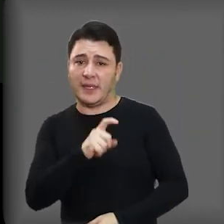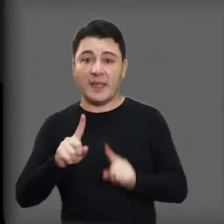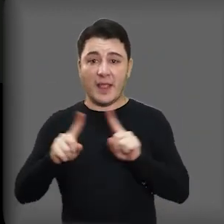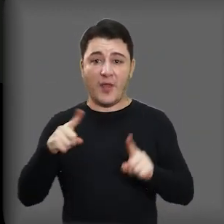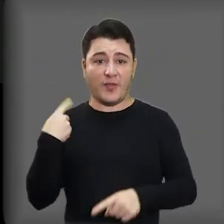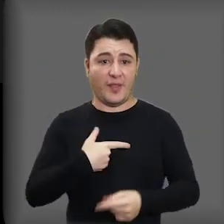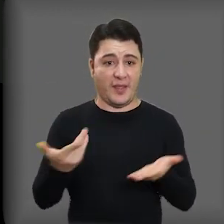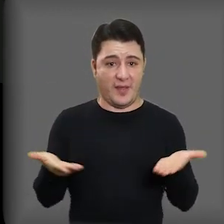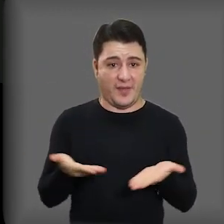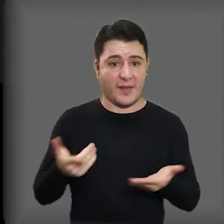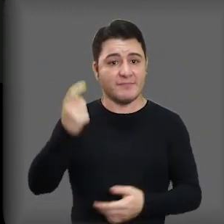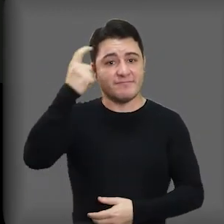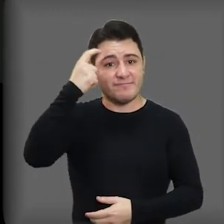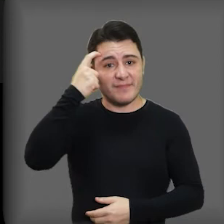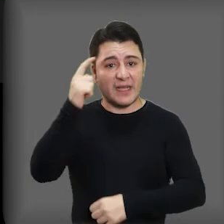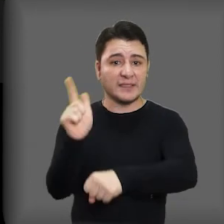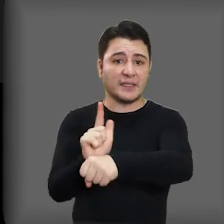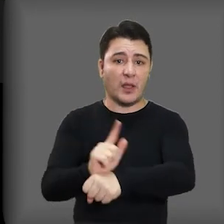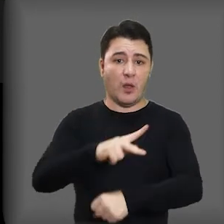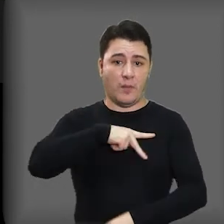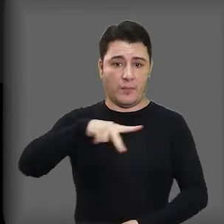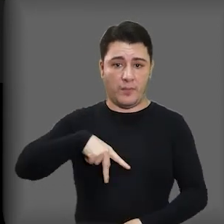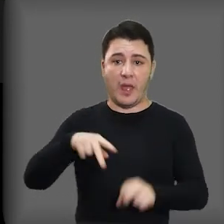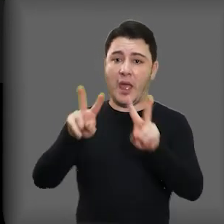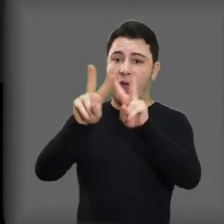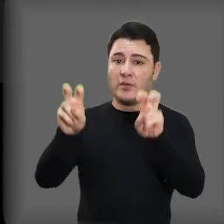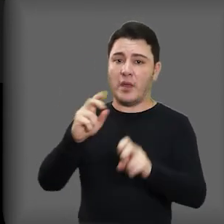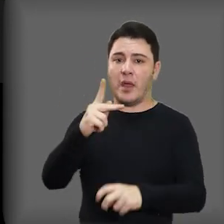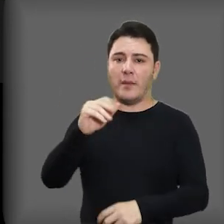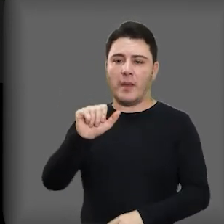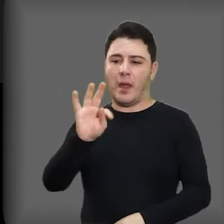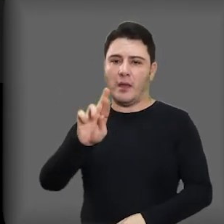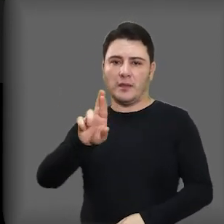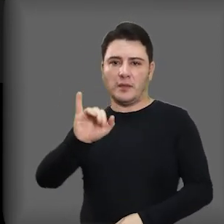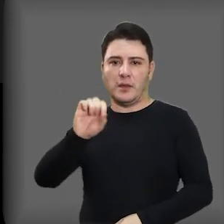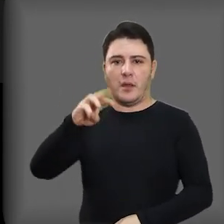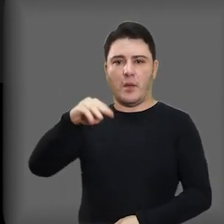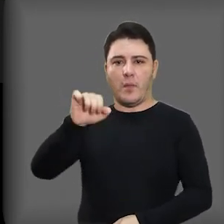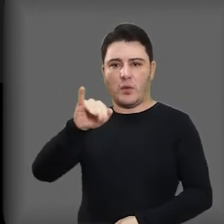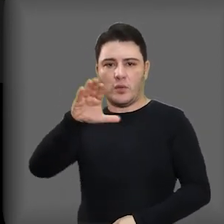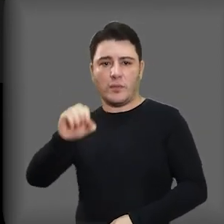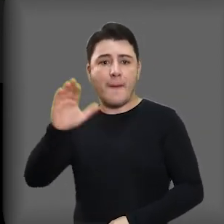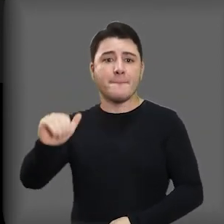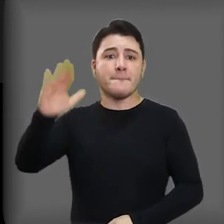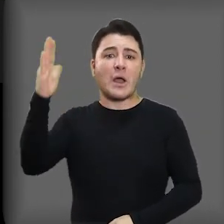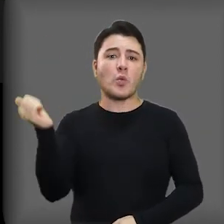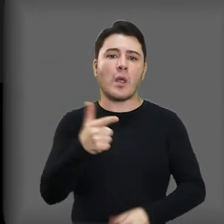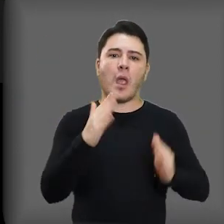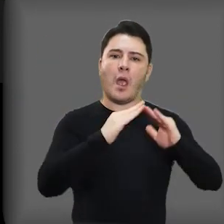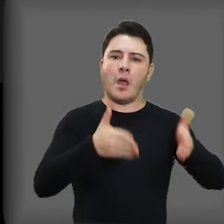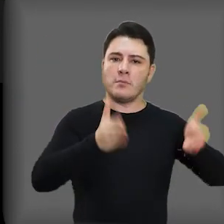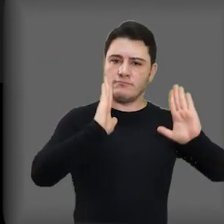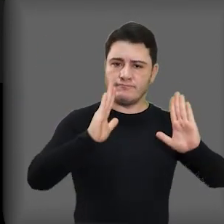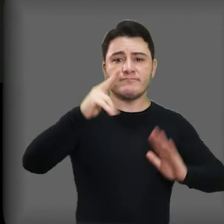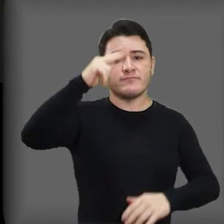nesse momento, pensando uma gestão pública de patrimônio, para além do patrimônio edificado,